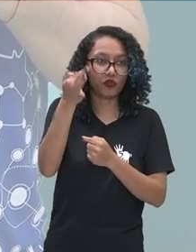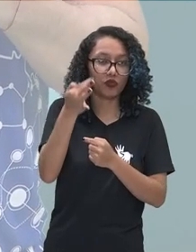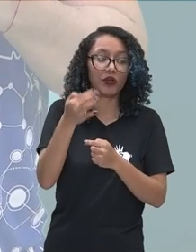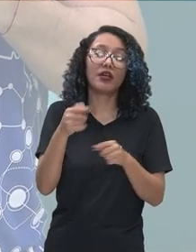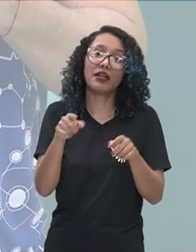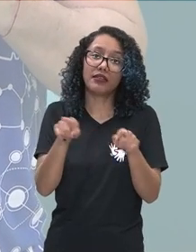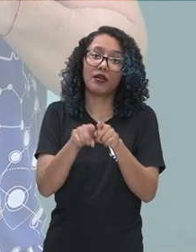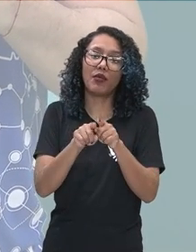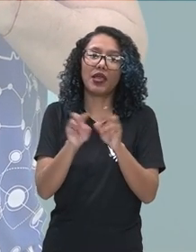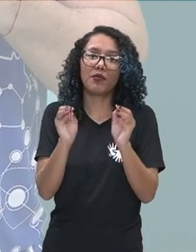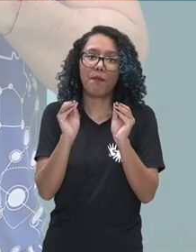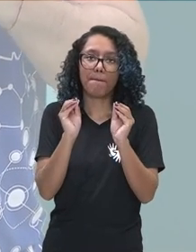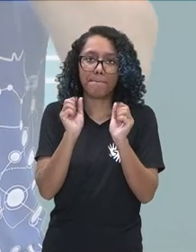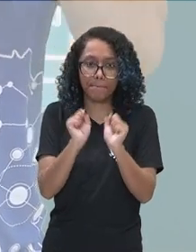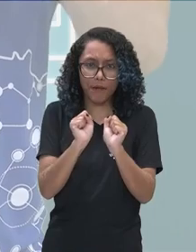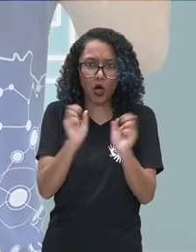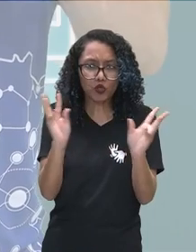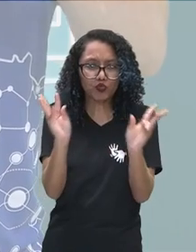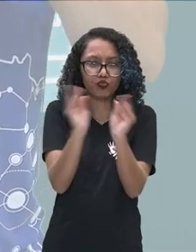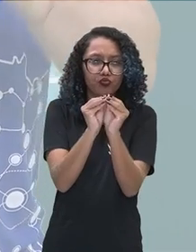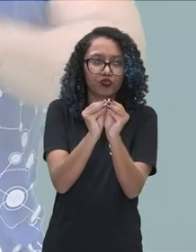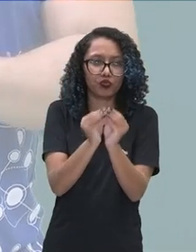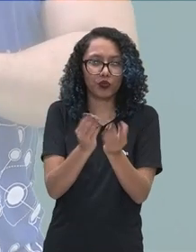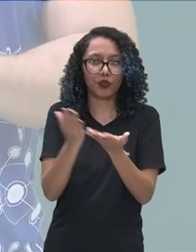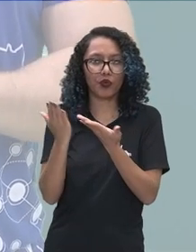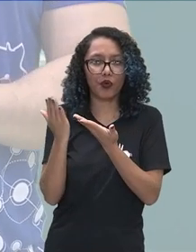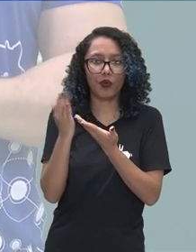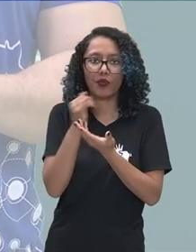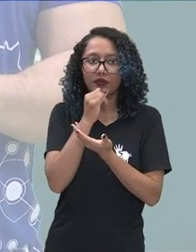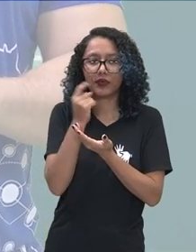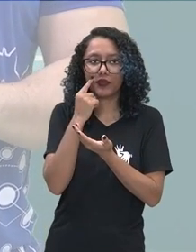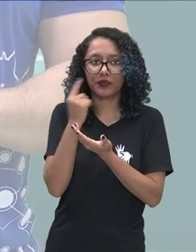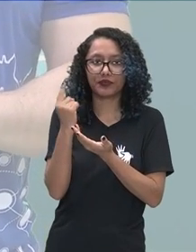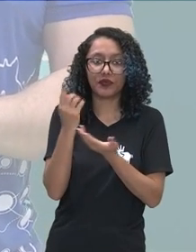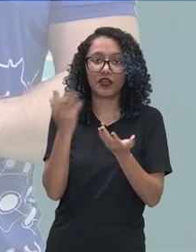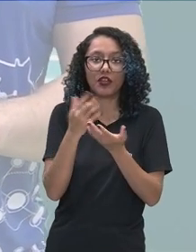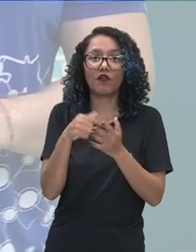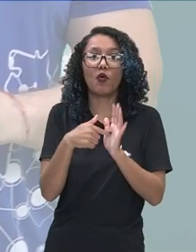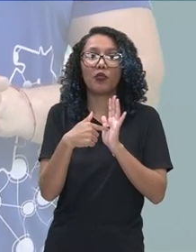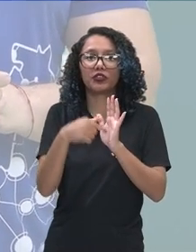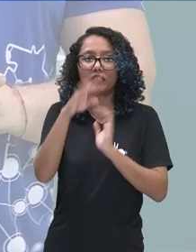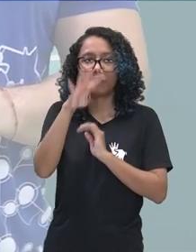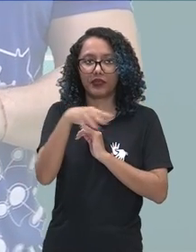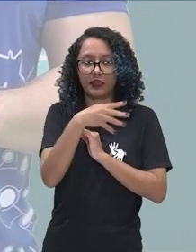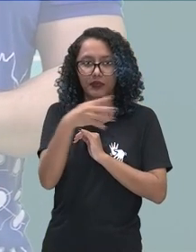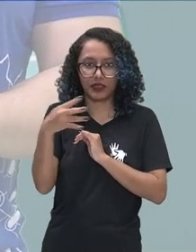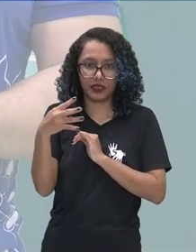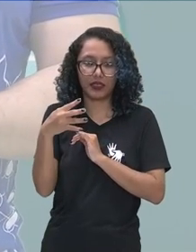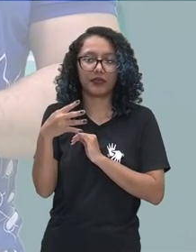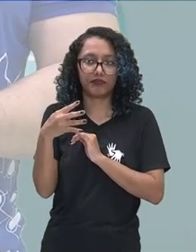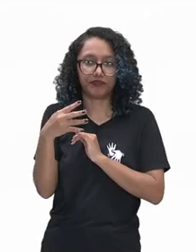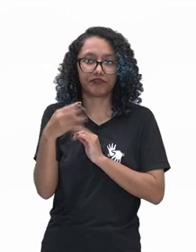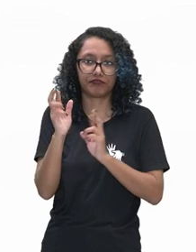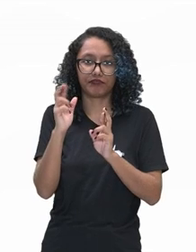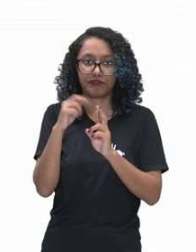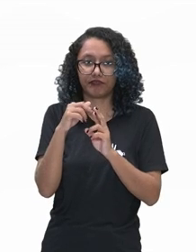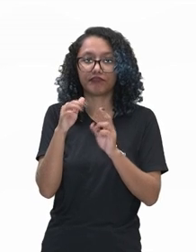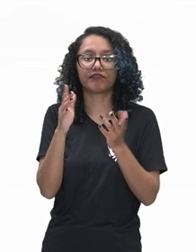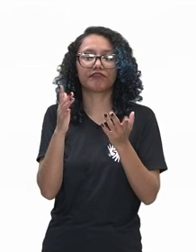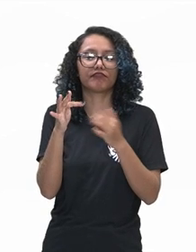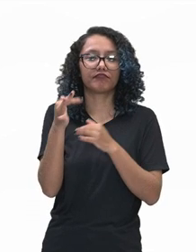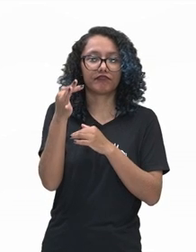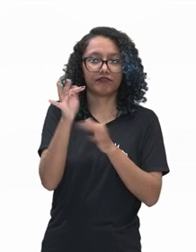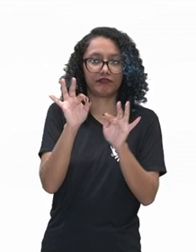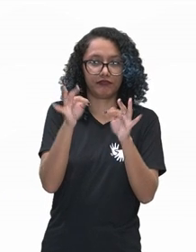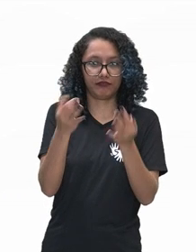falo I'll. Okie dokie, vamos dar uma olhada numa tabelinha aqui sobre o futuro simples. Olha só,